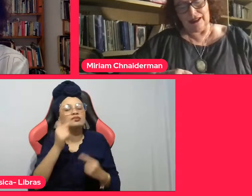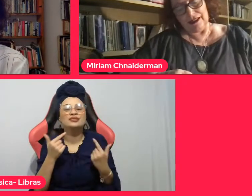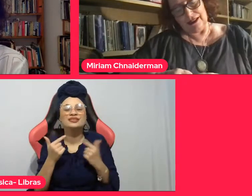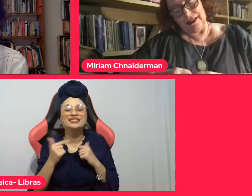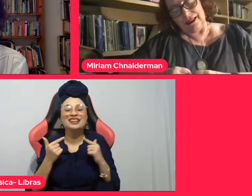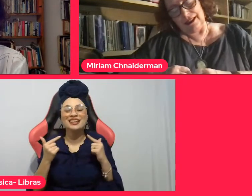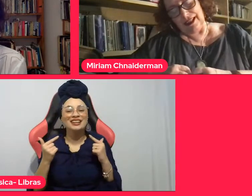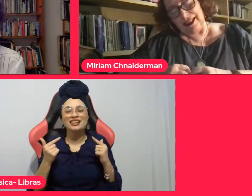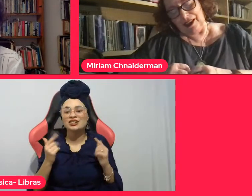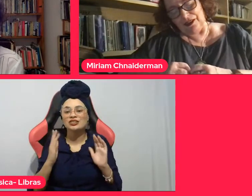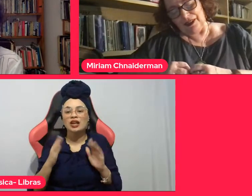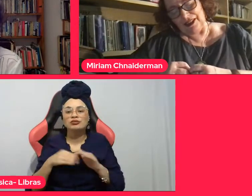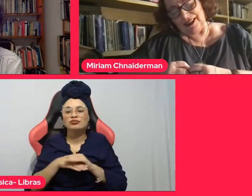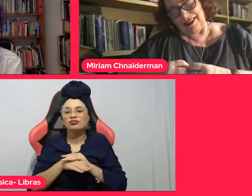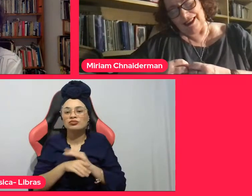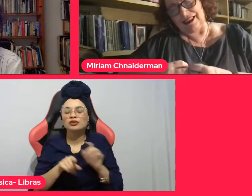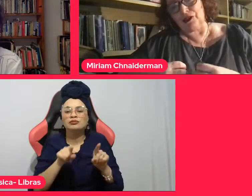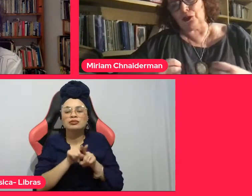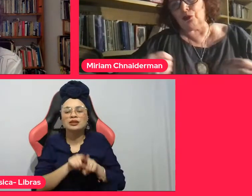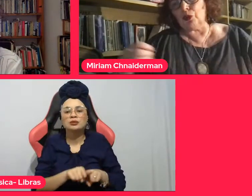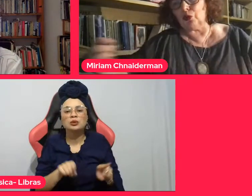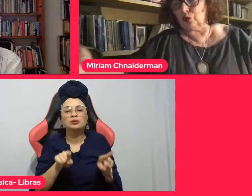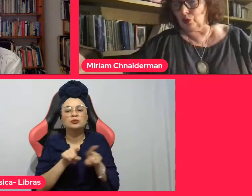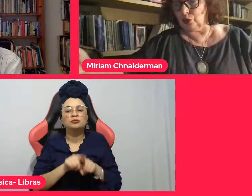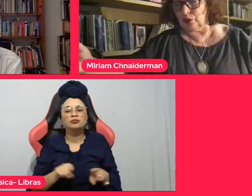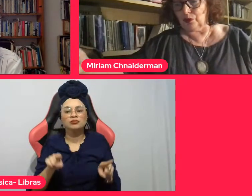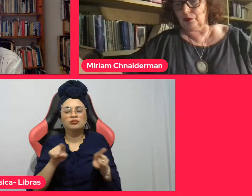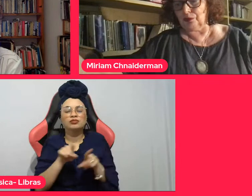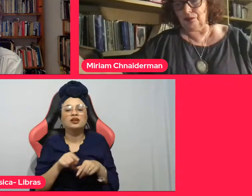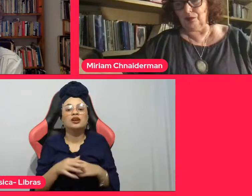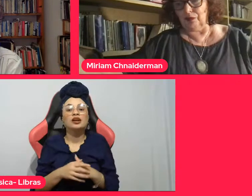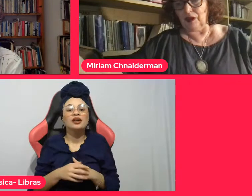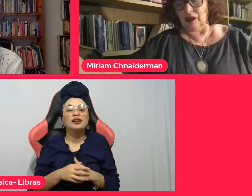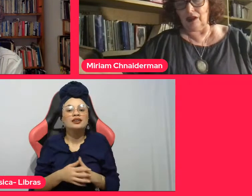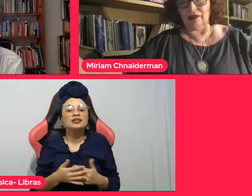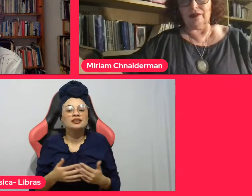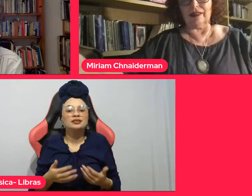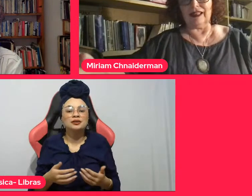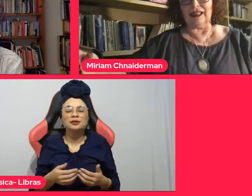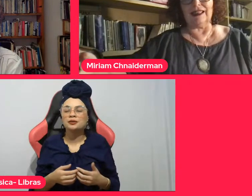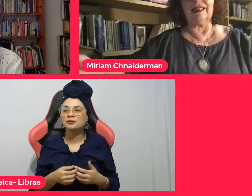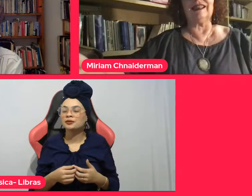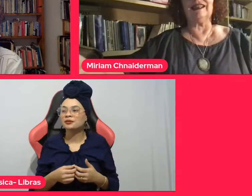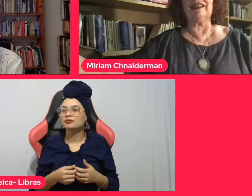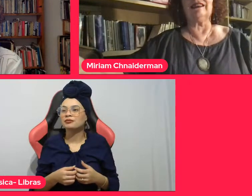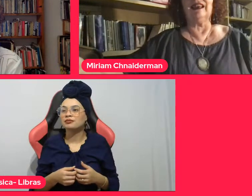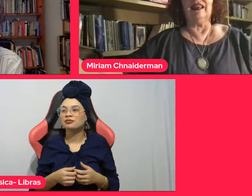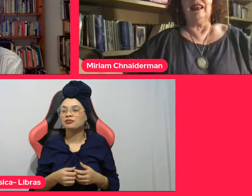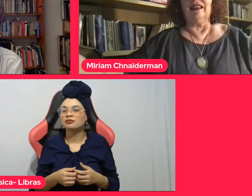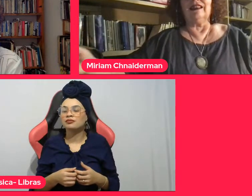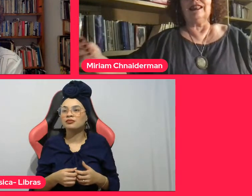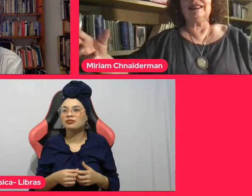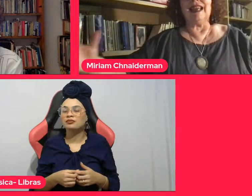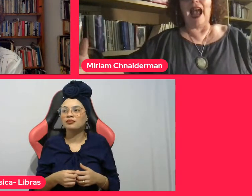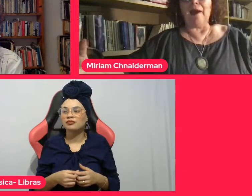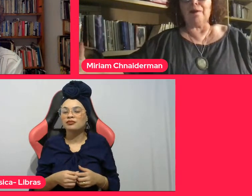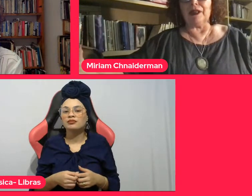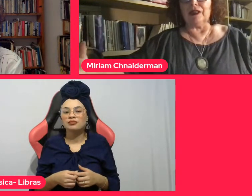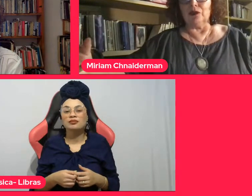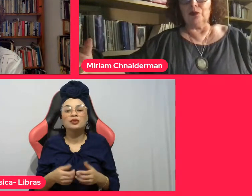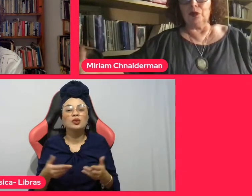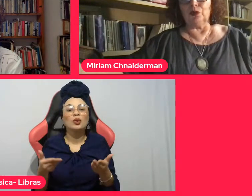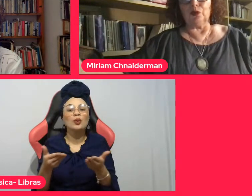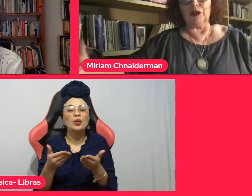de que seria, que existe um mundo que se